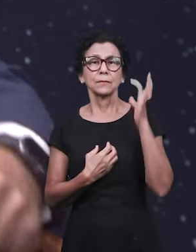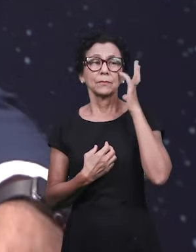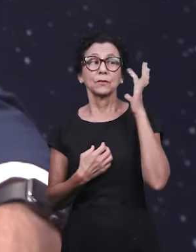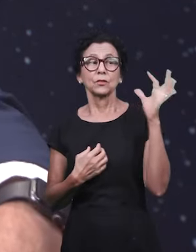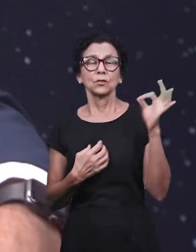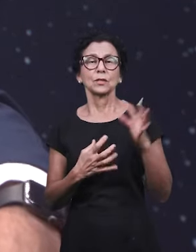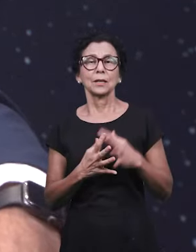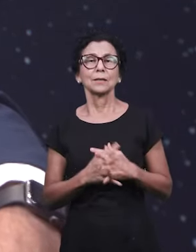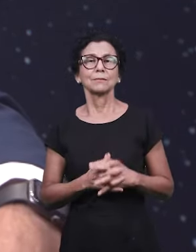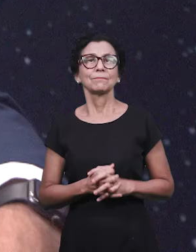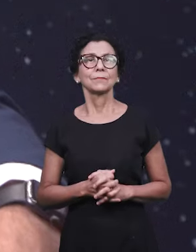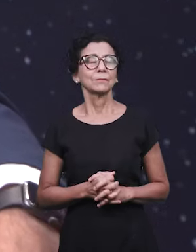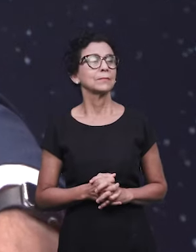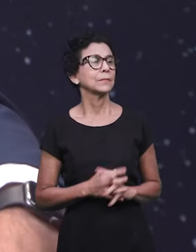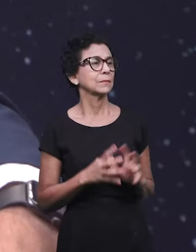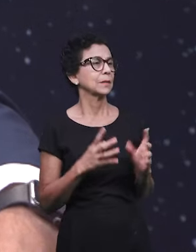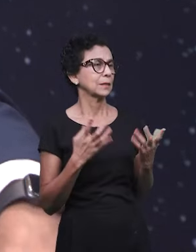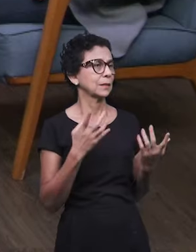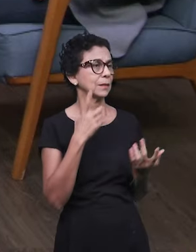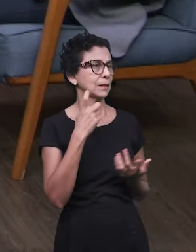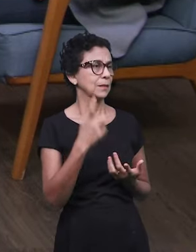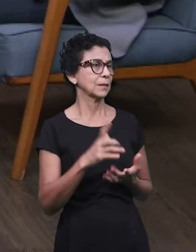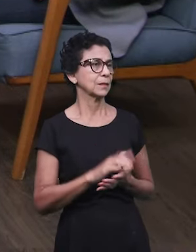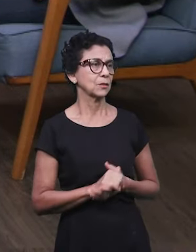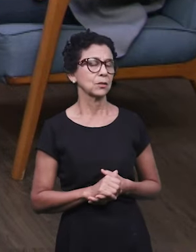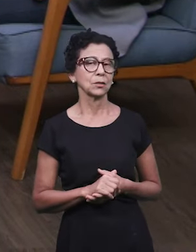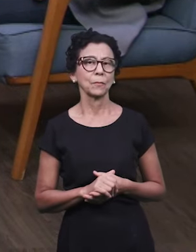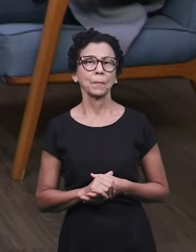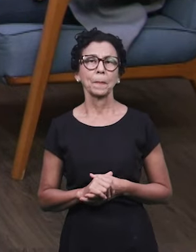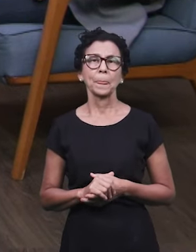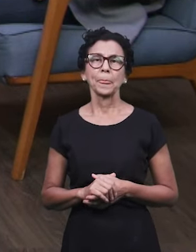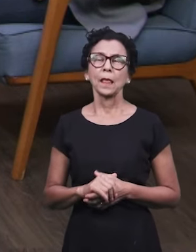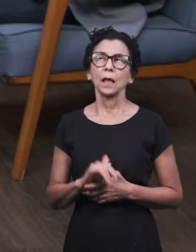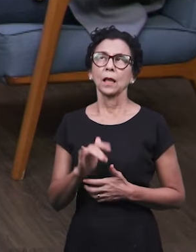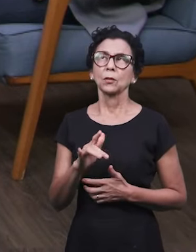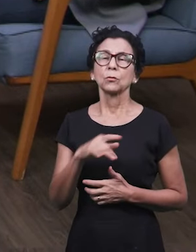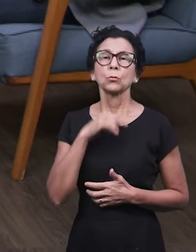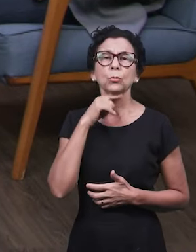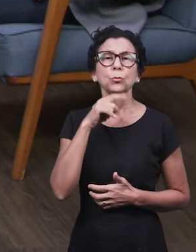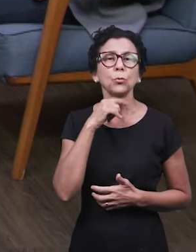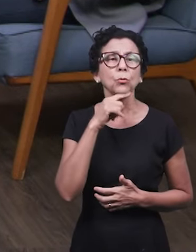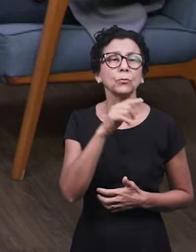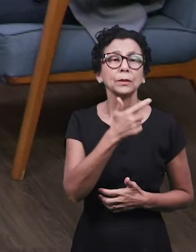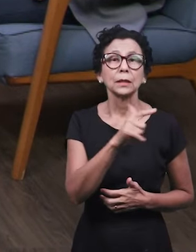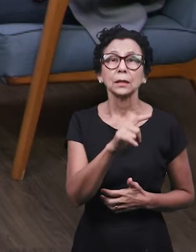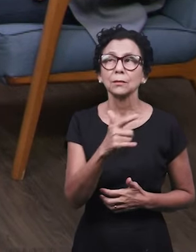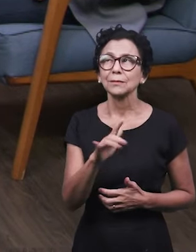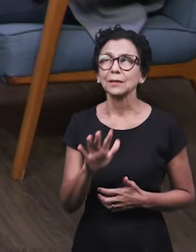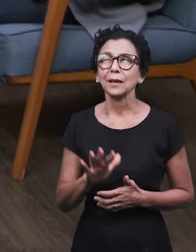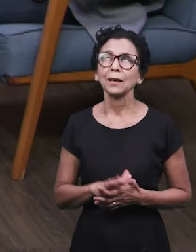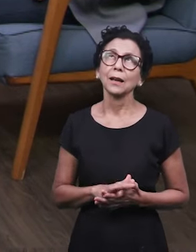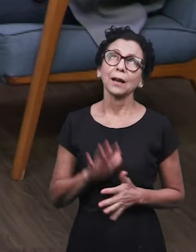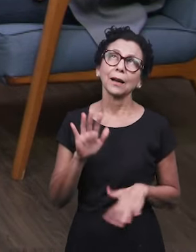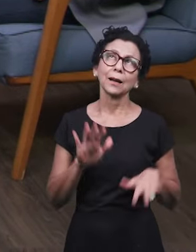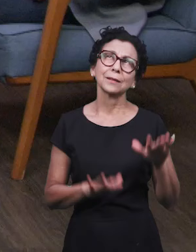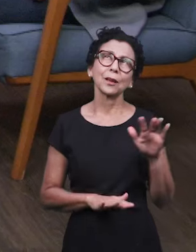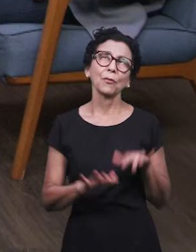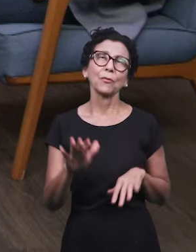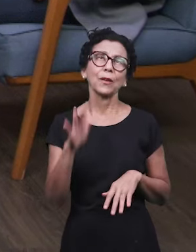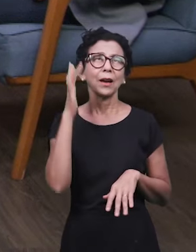Então, é muito interessante esse colocamento. É uma esperança viva, né? Não é algo fugaz, não é utópico.